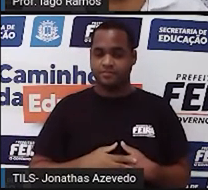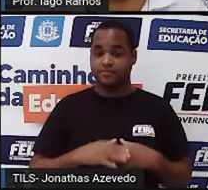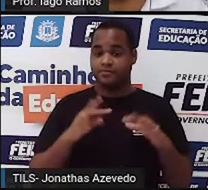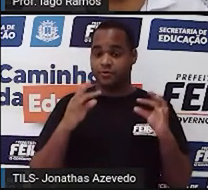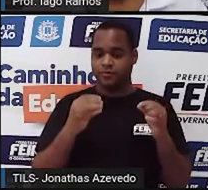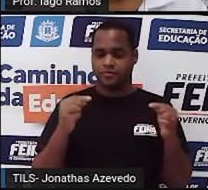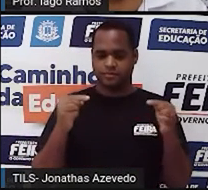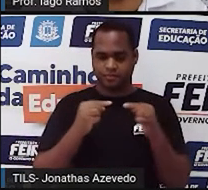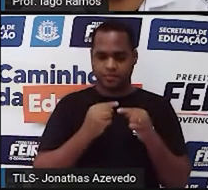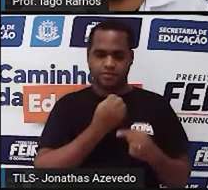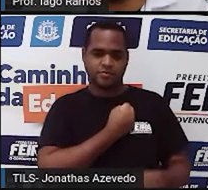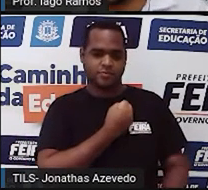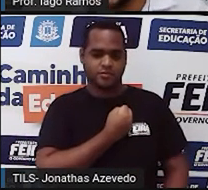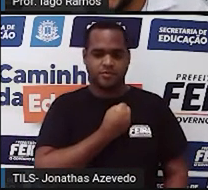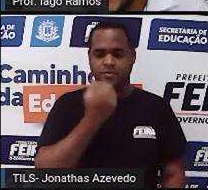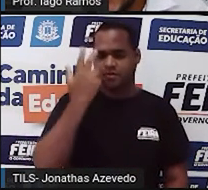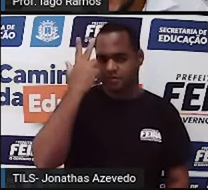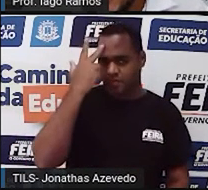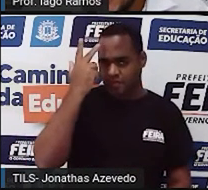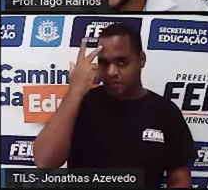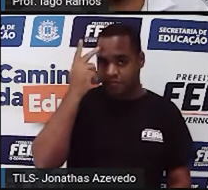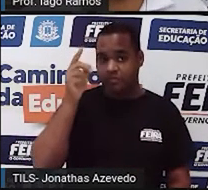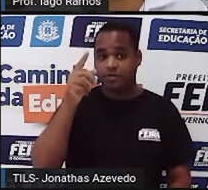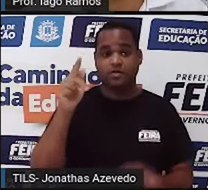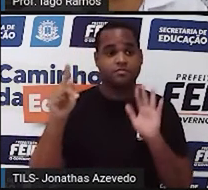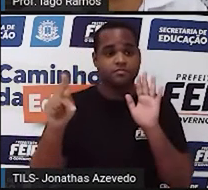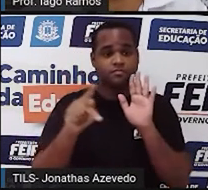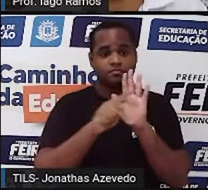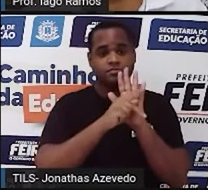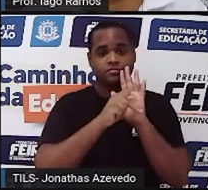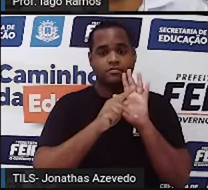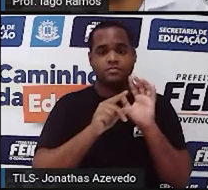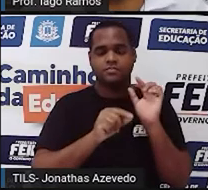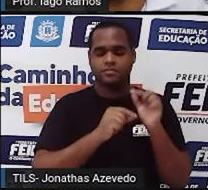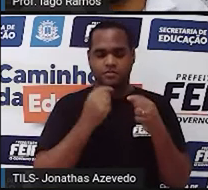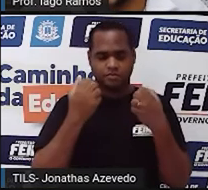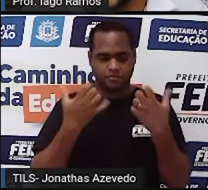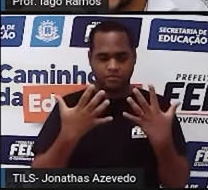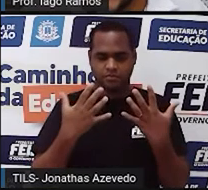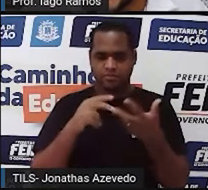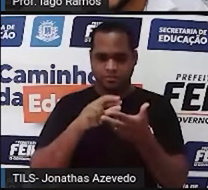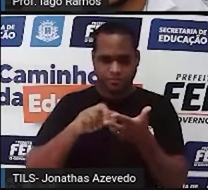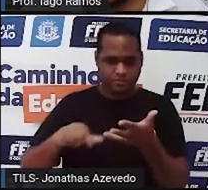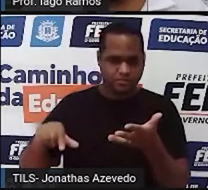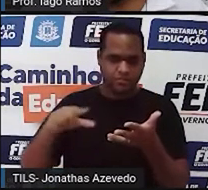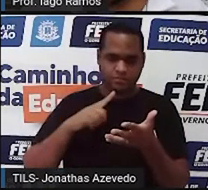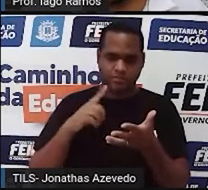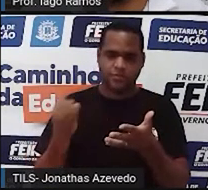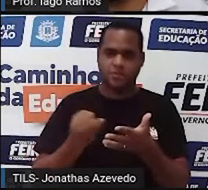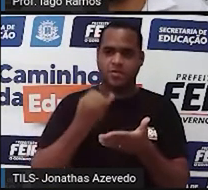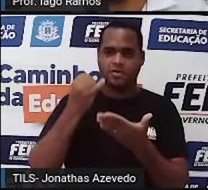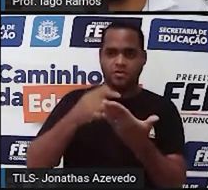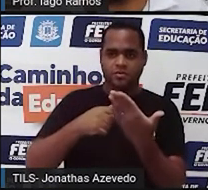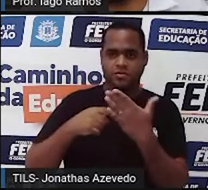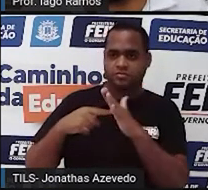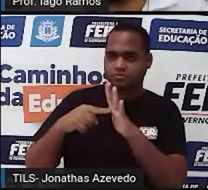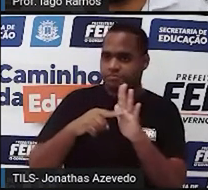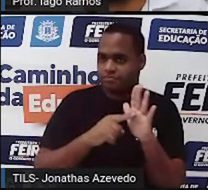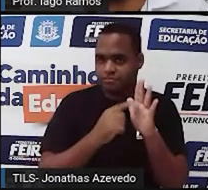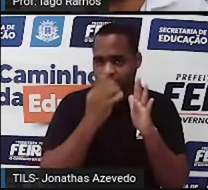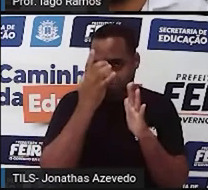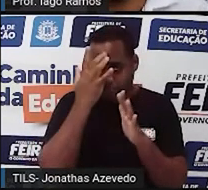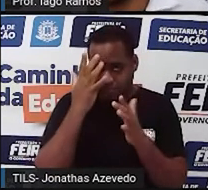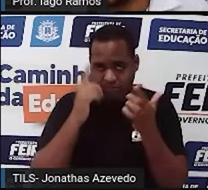são números naturais. Então essas propriedades, esses recursos que nos ajudam a facilitar